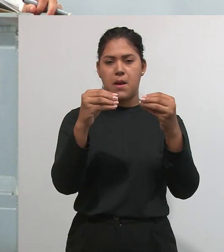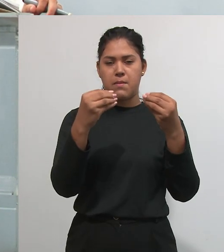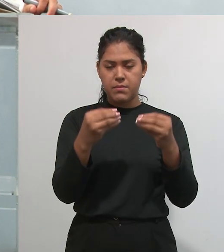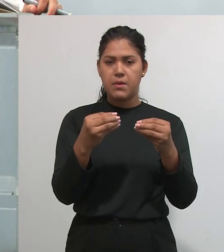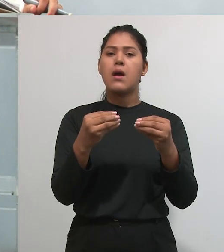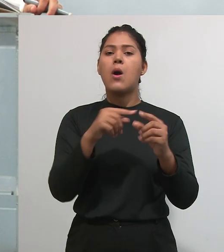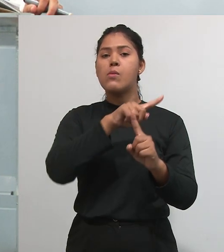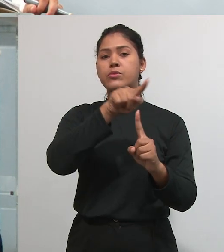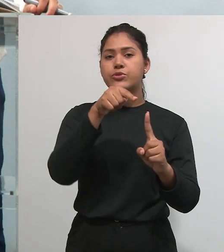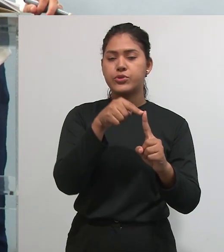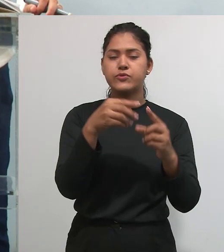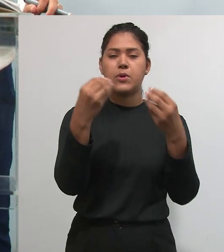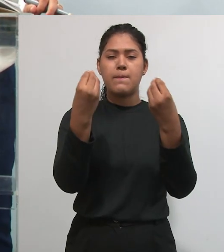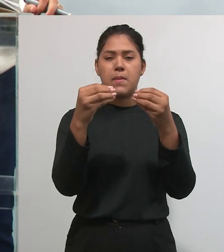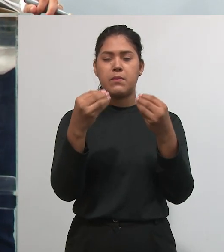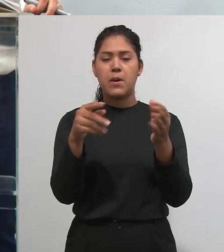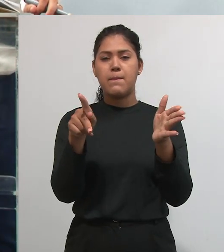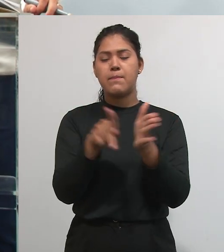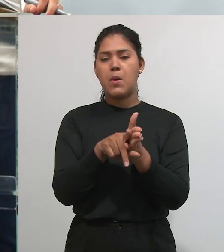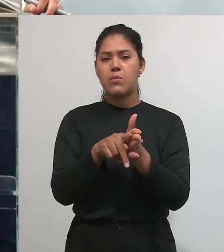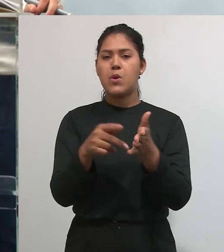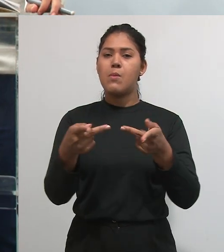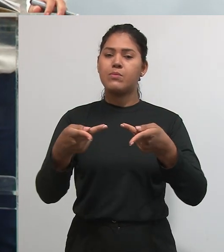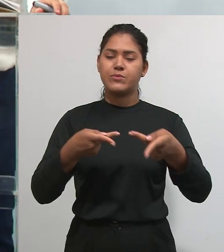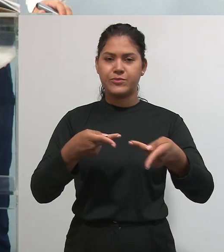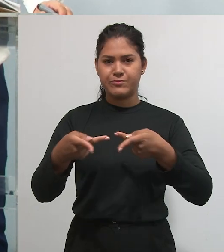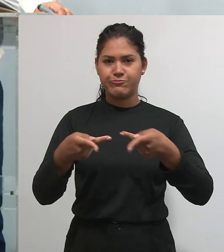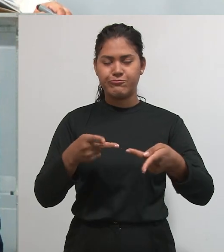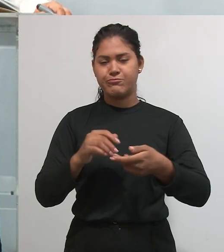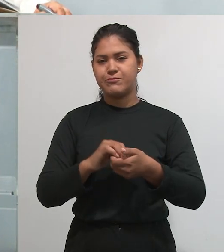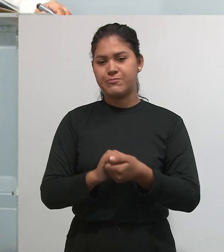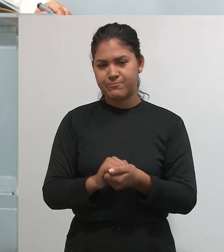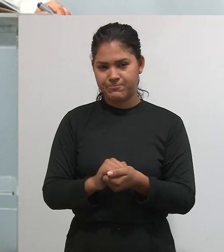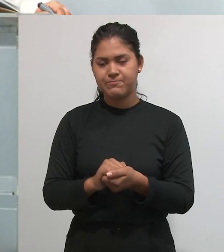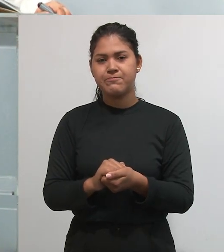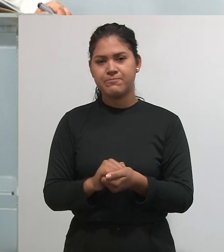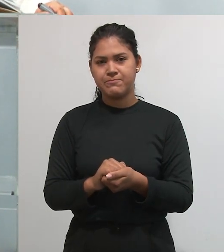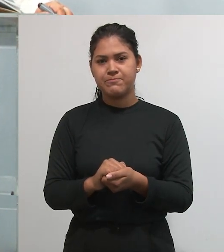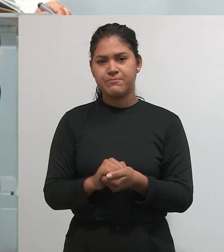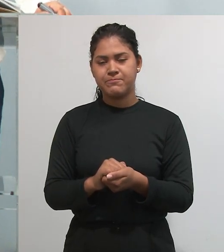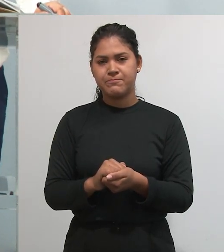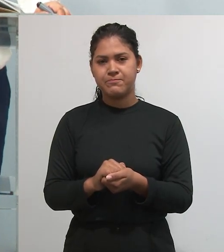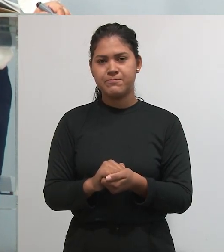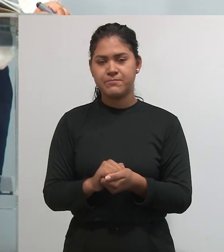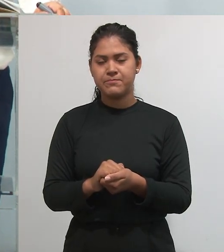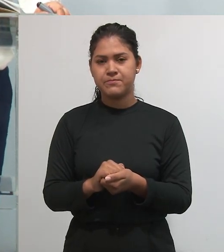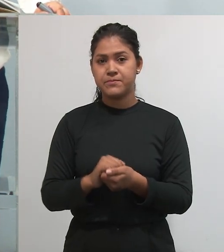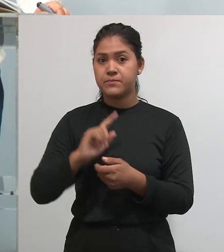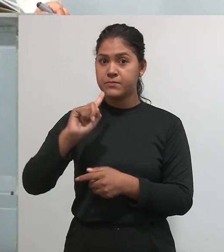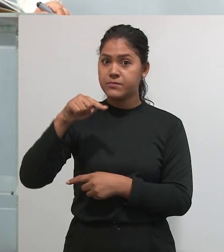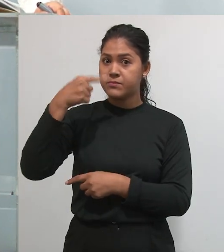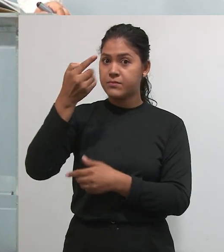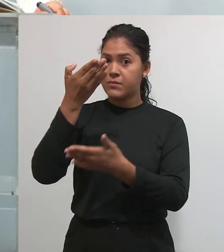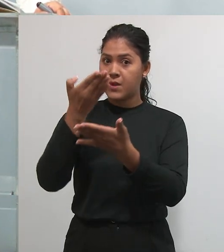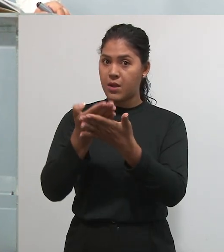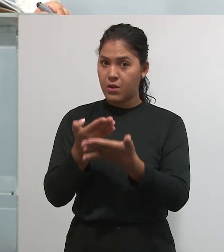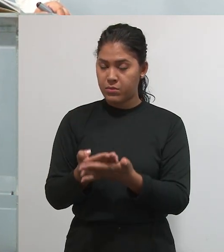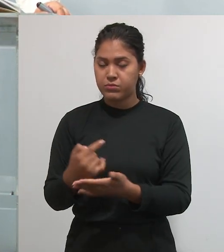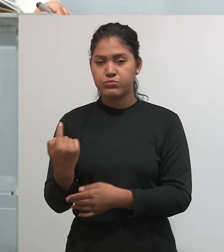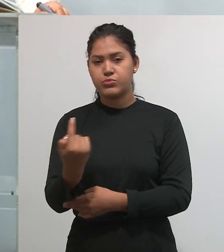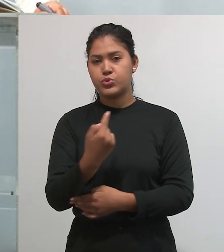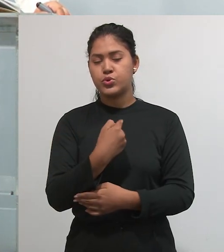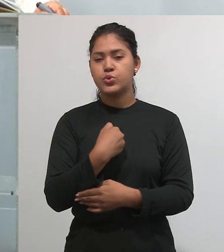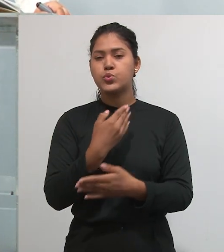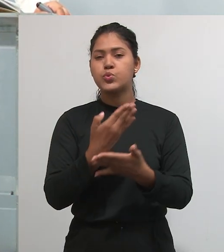do que eu me proponho a pesquisar. Então, o acontece? Na nossa próxima aula, nós vamos ver,